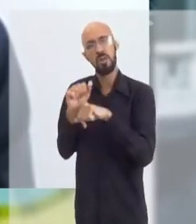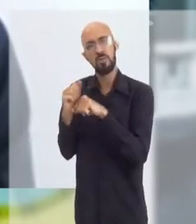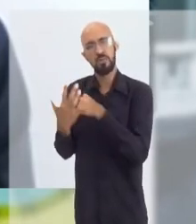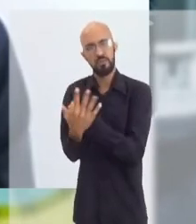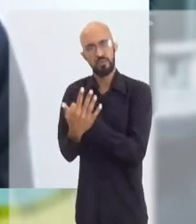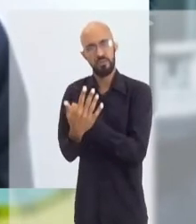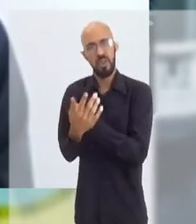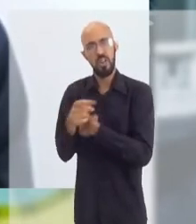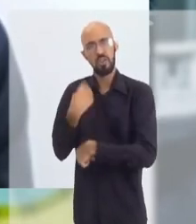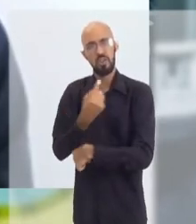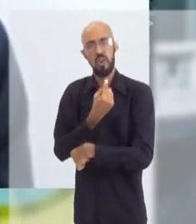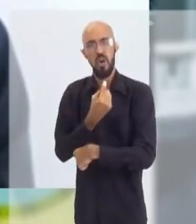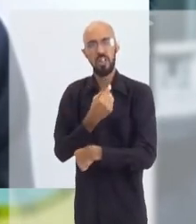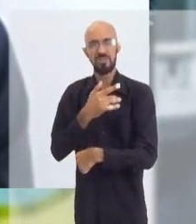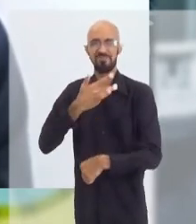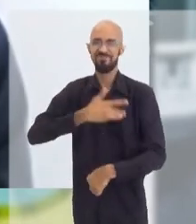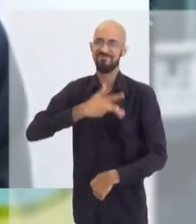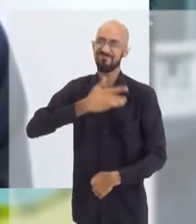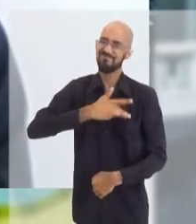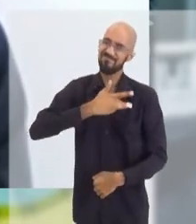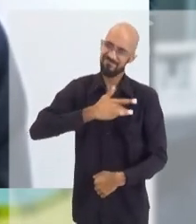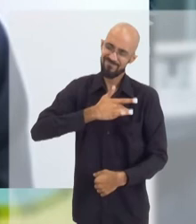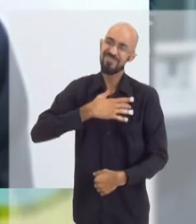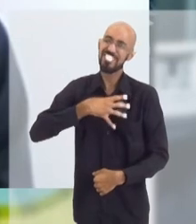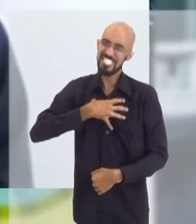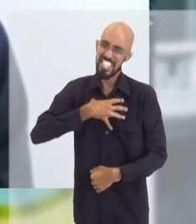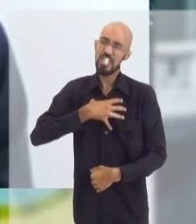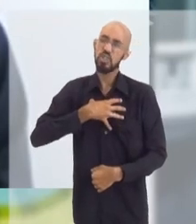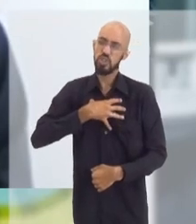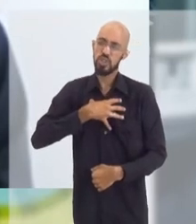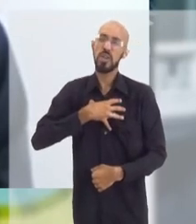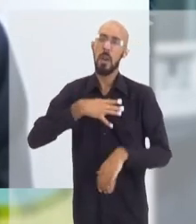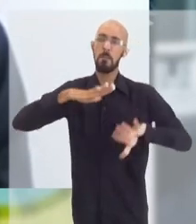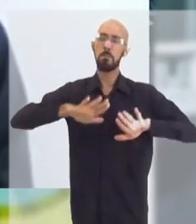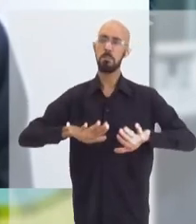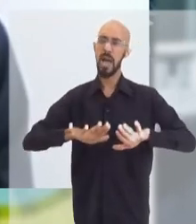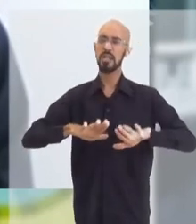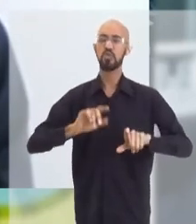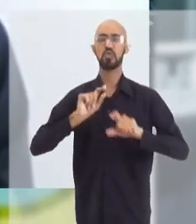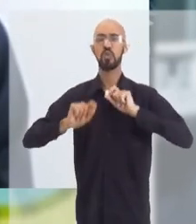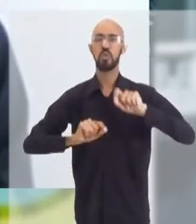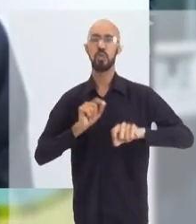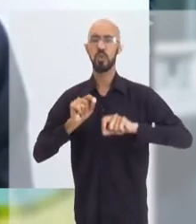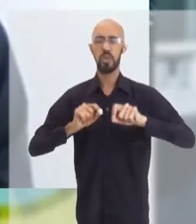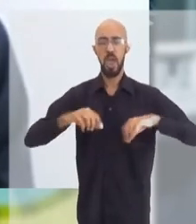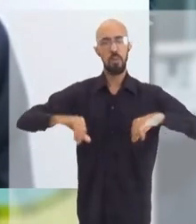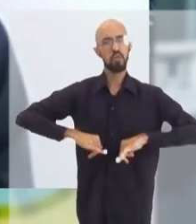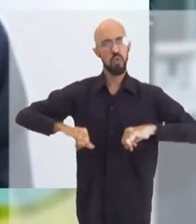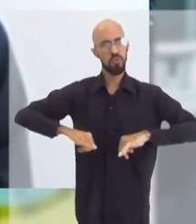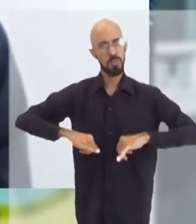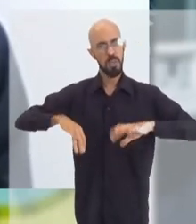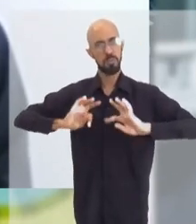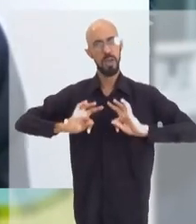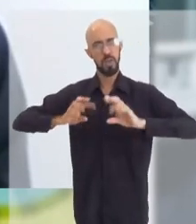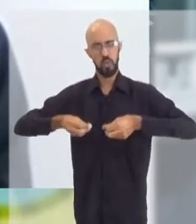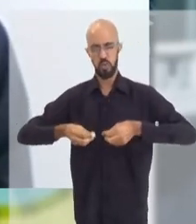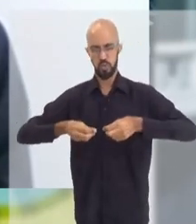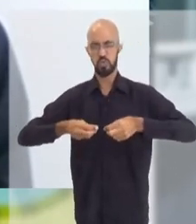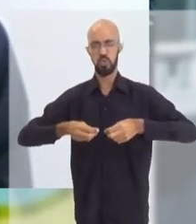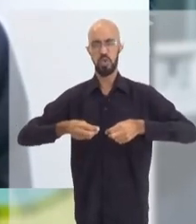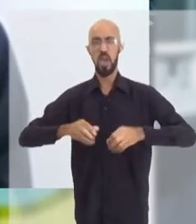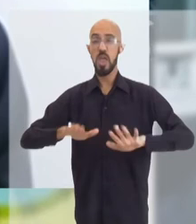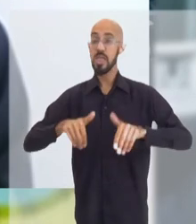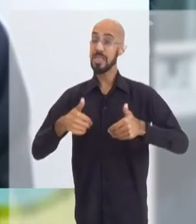pena, a gente lastima toda a morte, mas morte de crianças realmente é sem dúvida muito doloroso para todos.